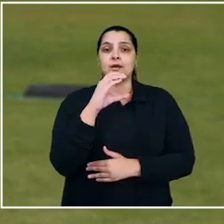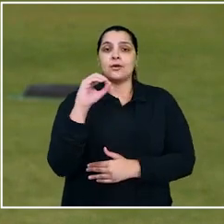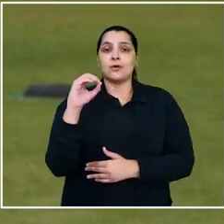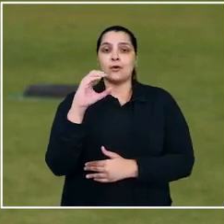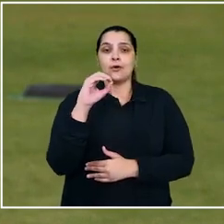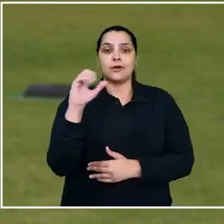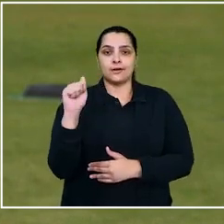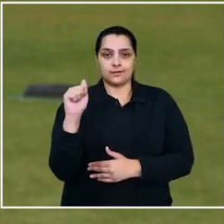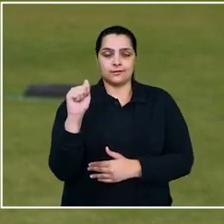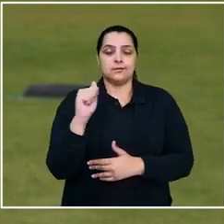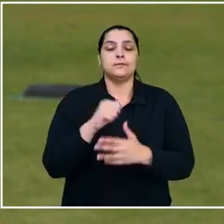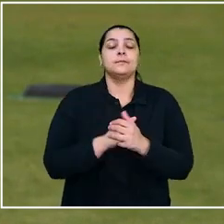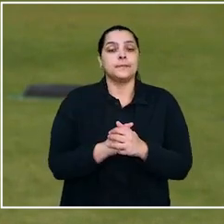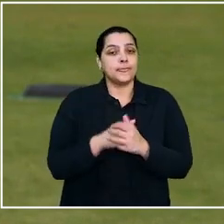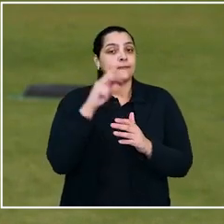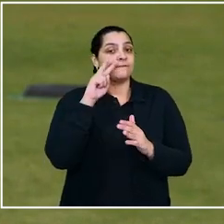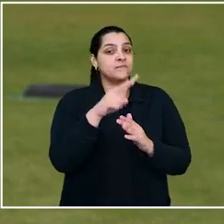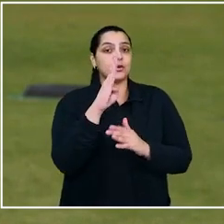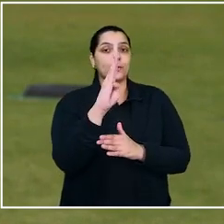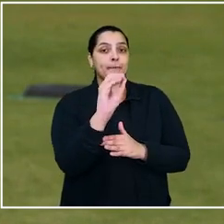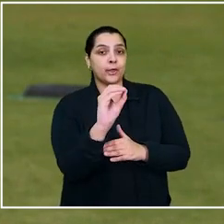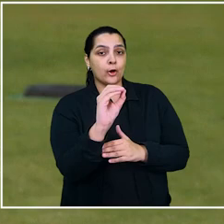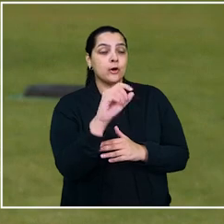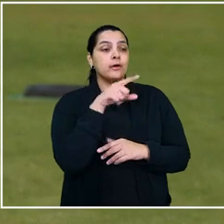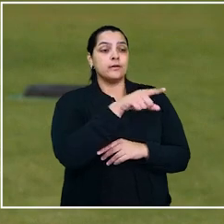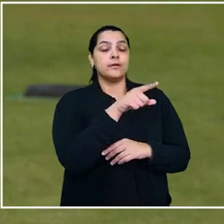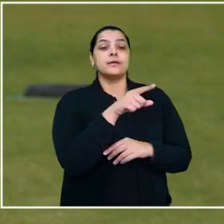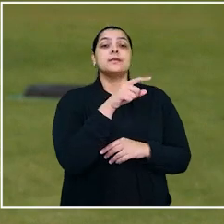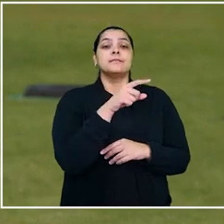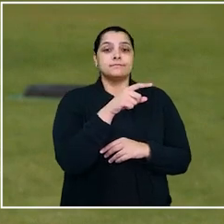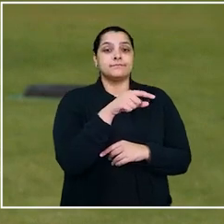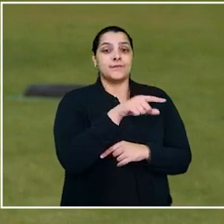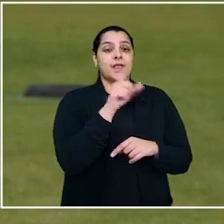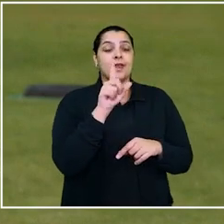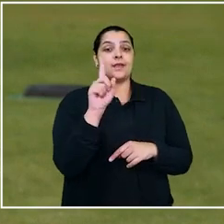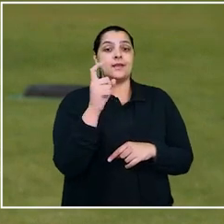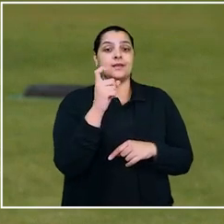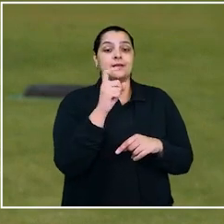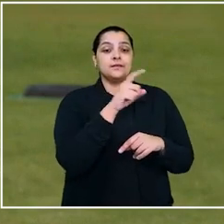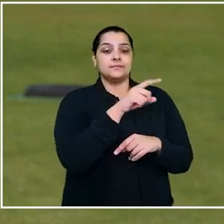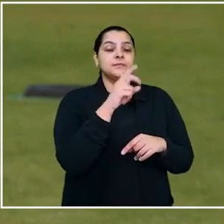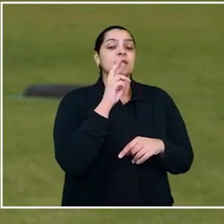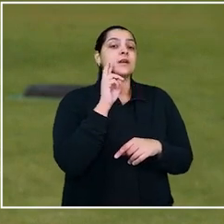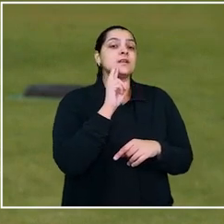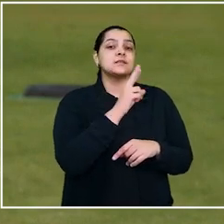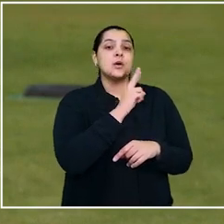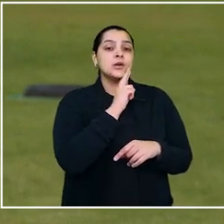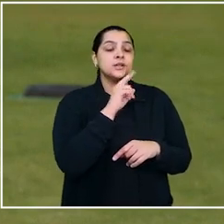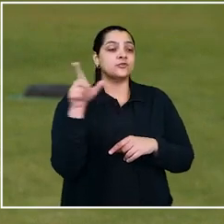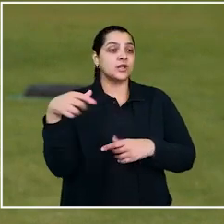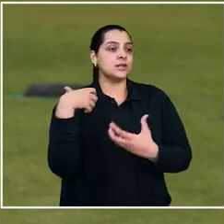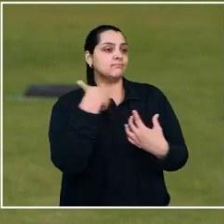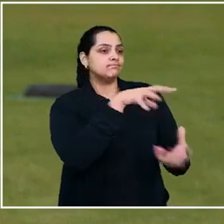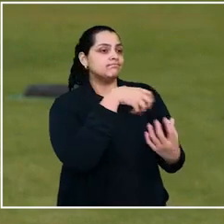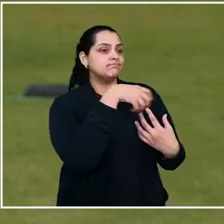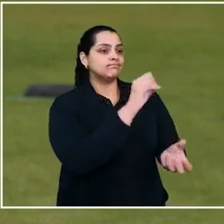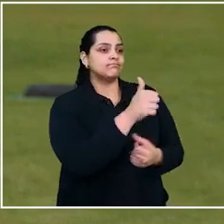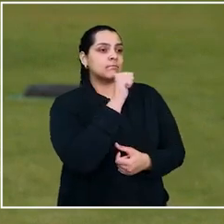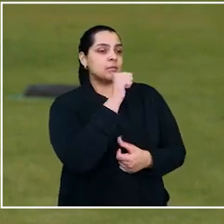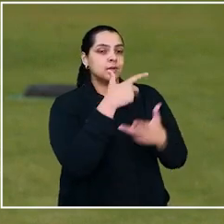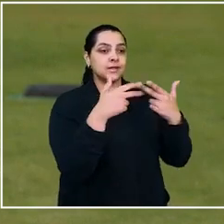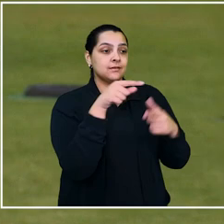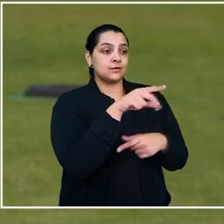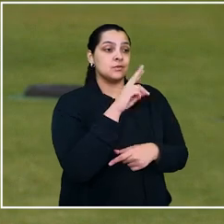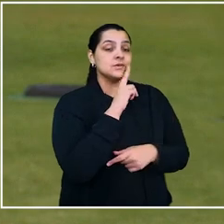anexou ao processo o boletim de ocorrência e o relato da vítima. Ela era empregada de uma hamburgueria, onde o motorista fazia